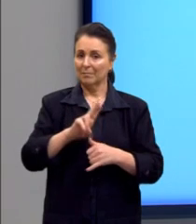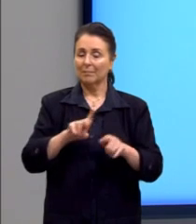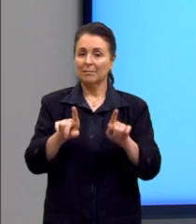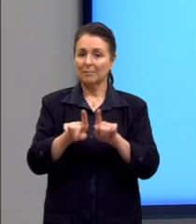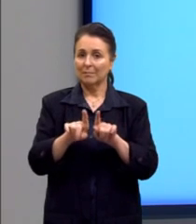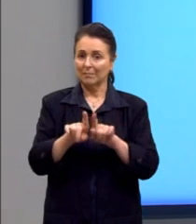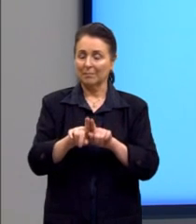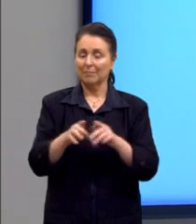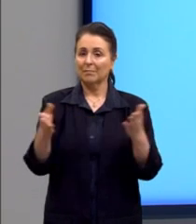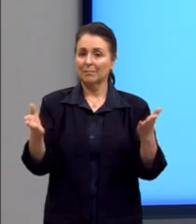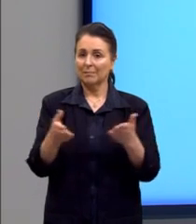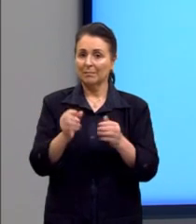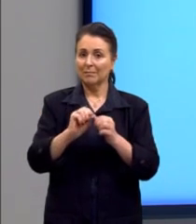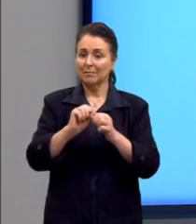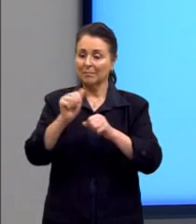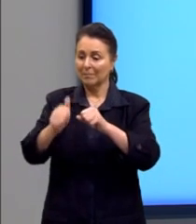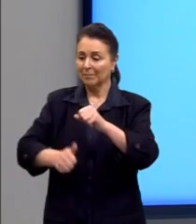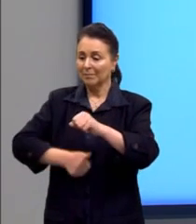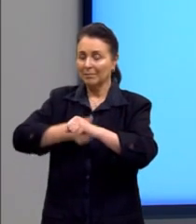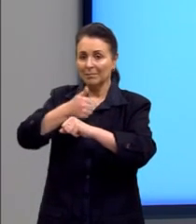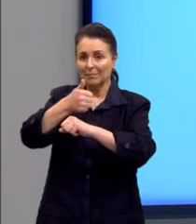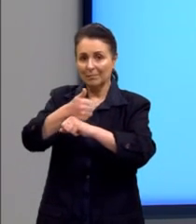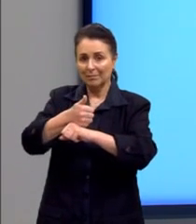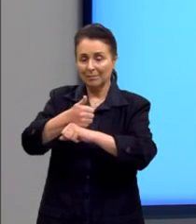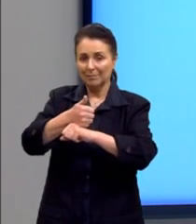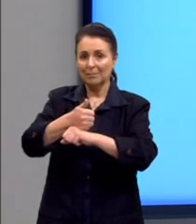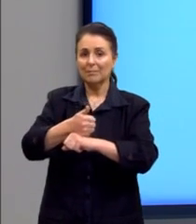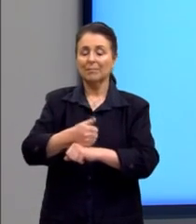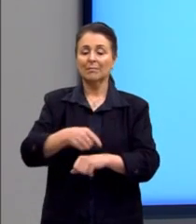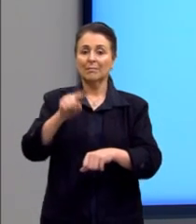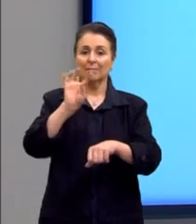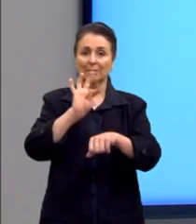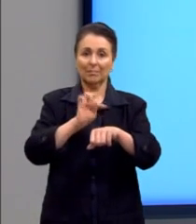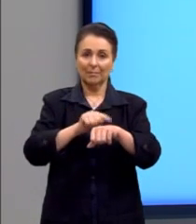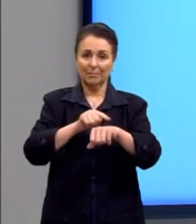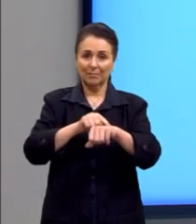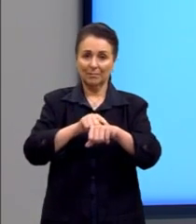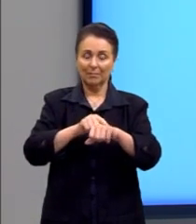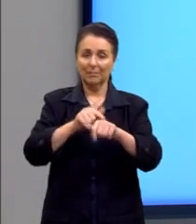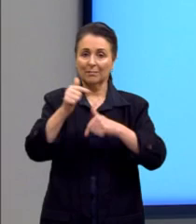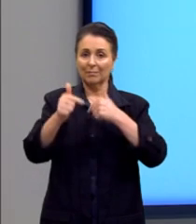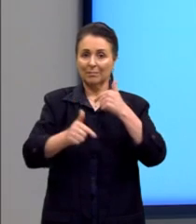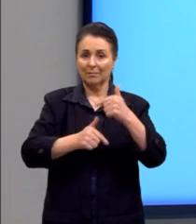e aí era só fazer uma substituição considerando o tempo de serviço.